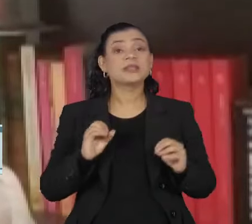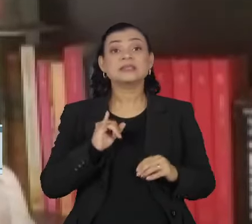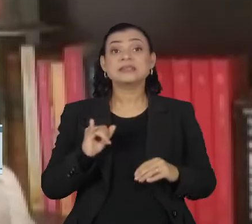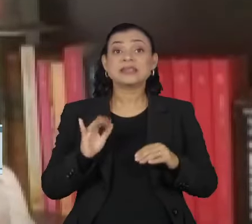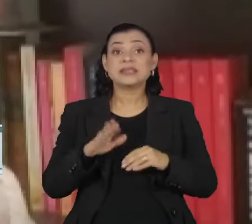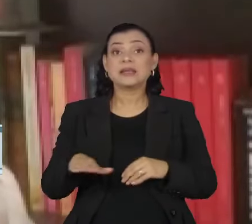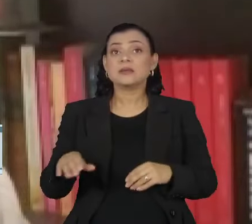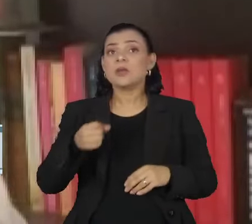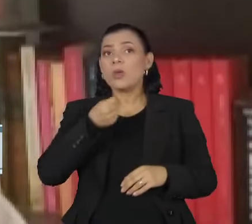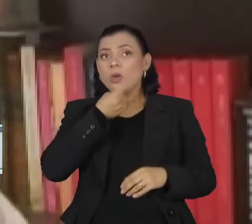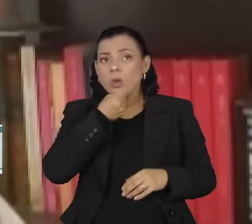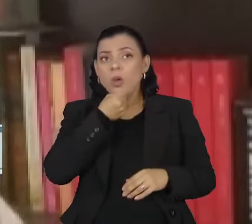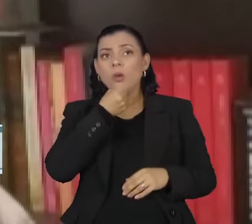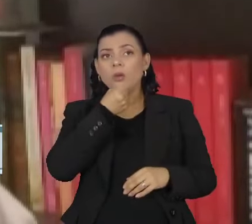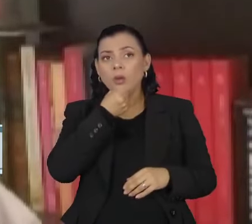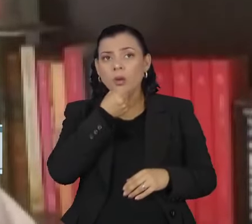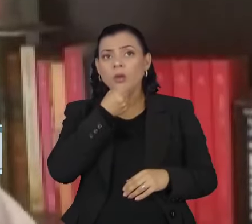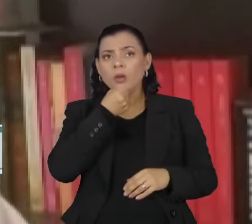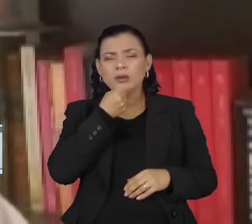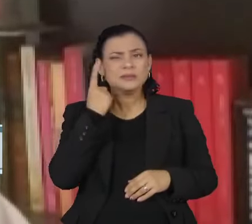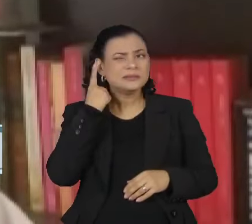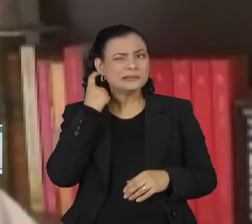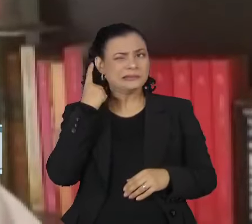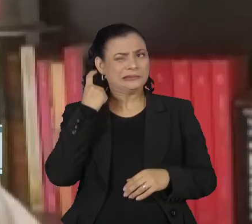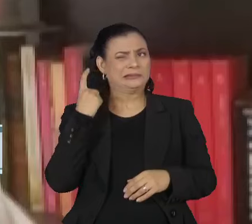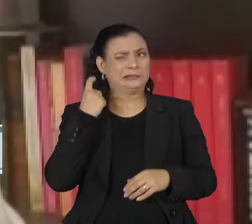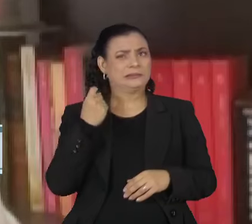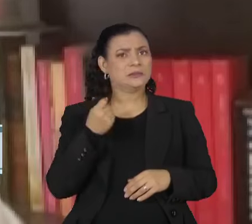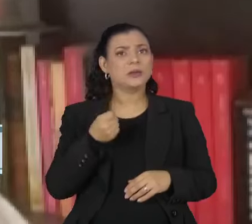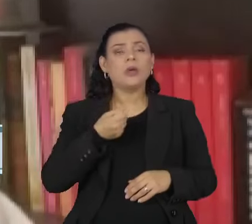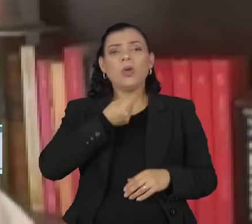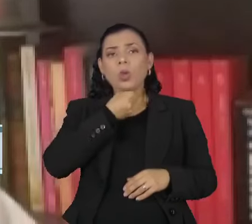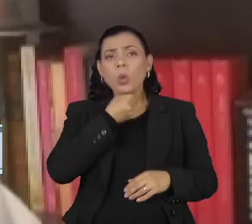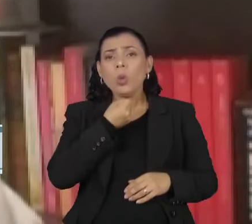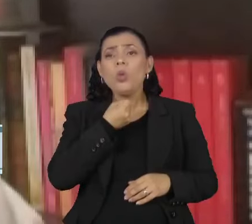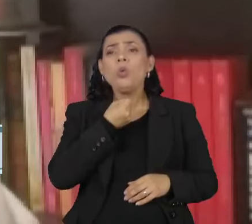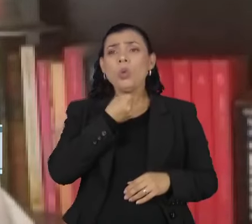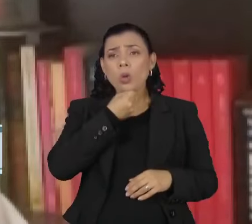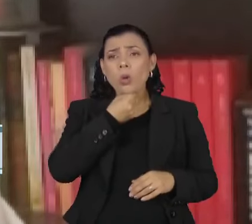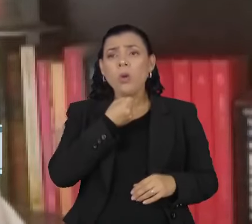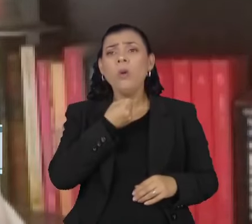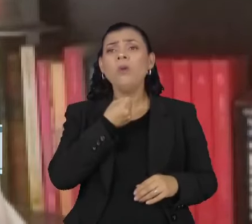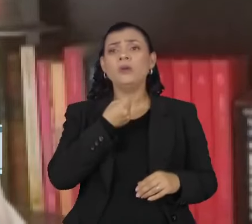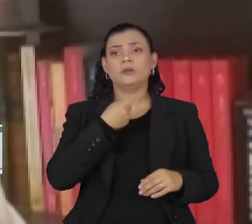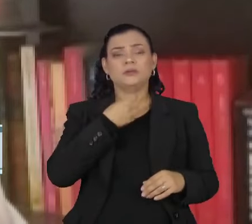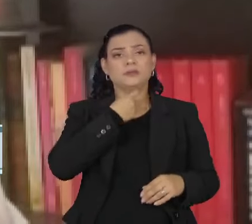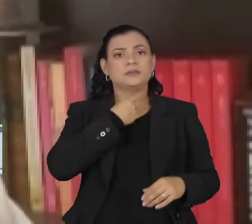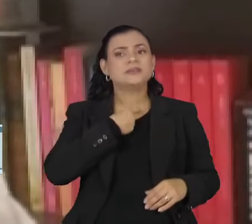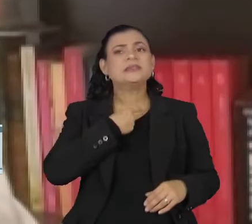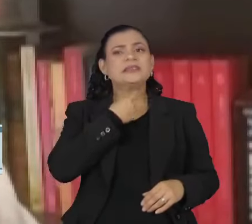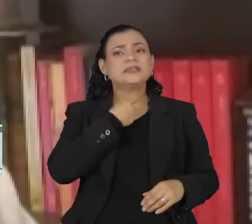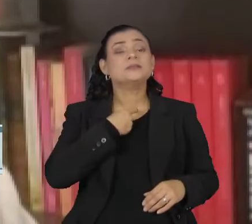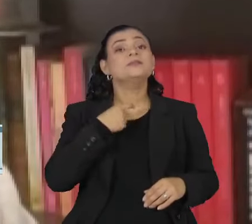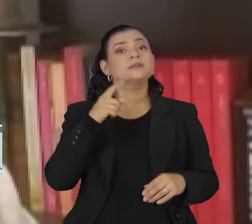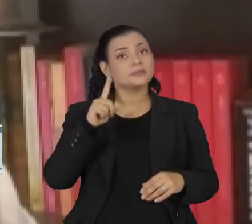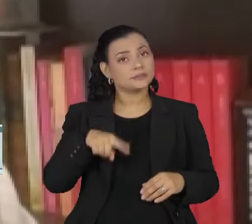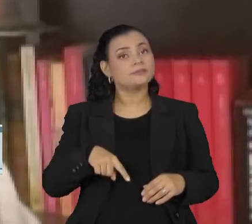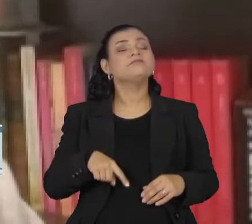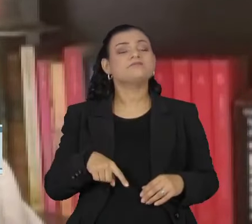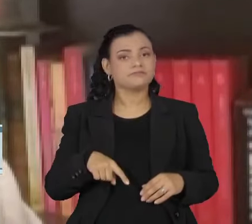tosse seguida de um guincho, a criança tosse, tosse, tosse, depois ela geme, faz um gemido agudo, que nós chamamos